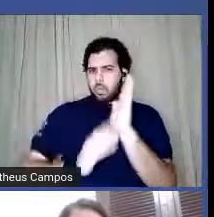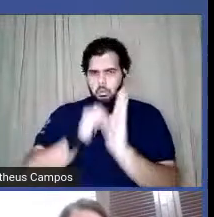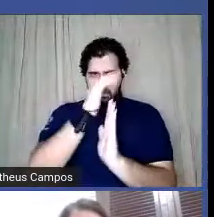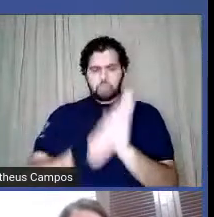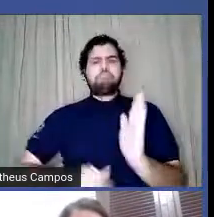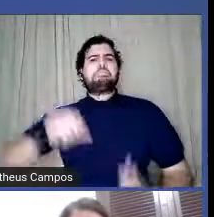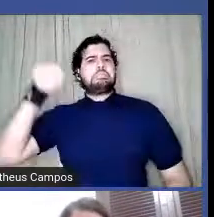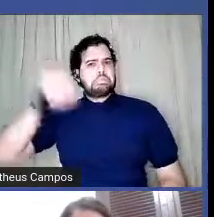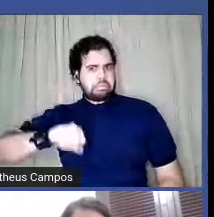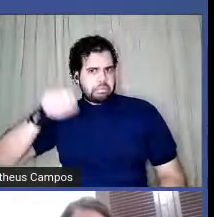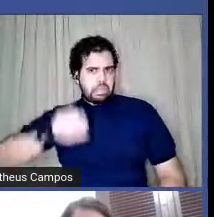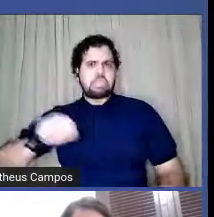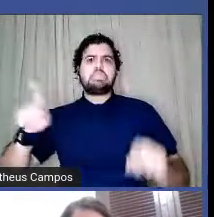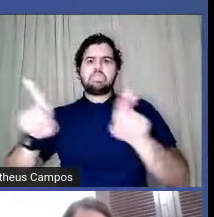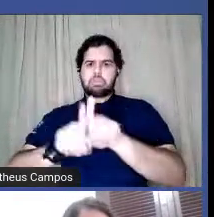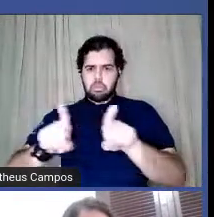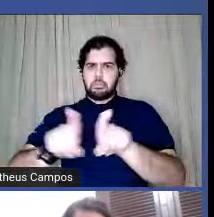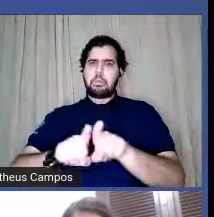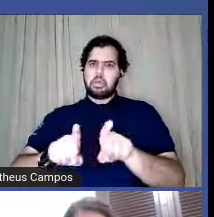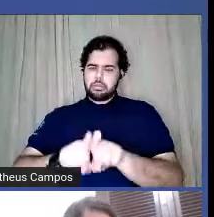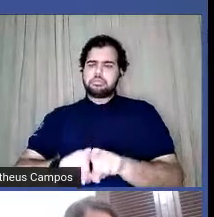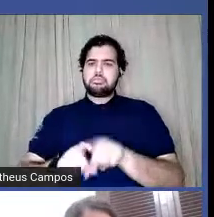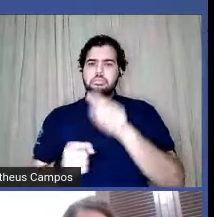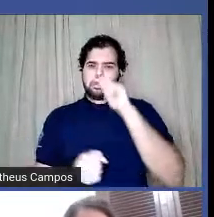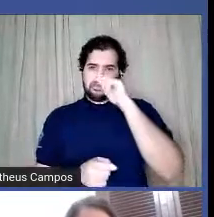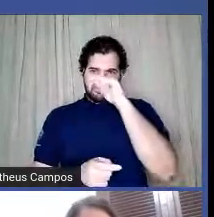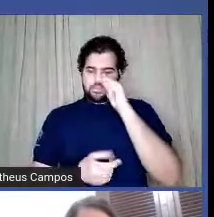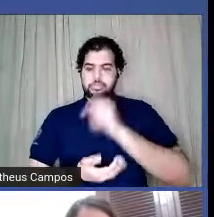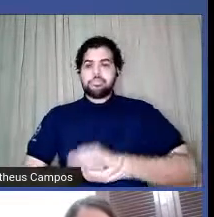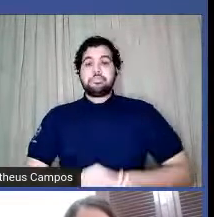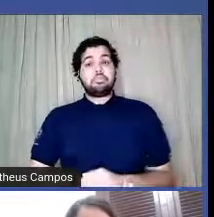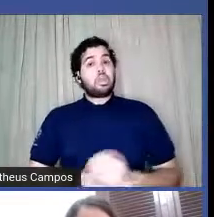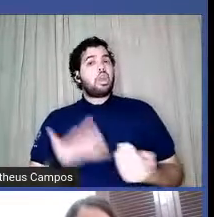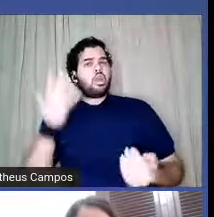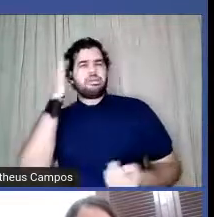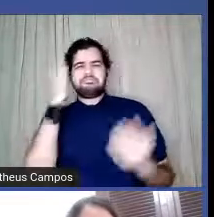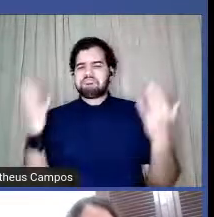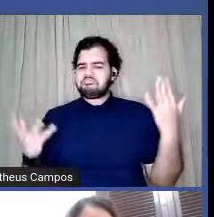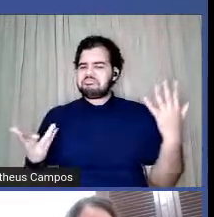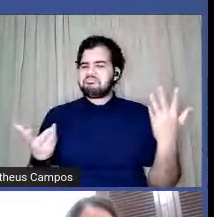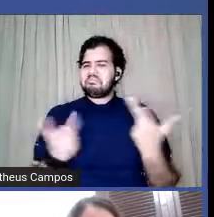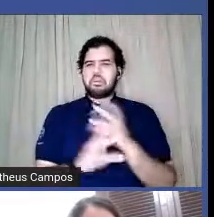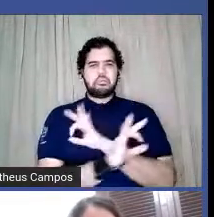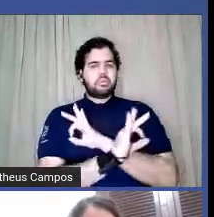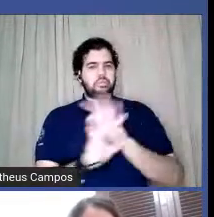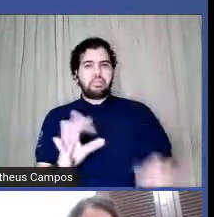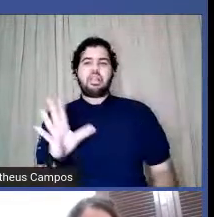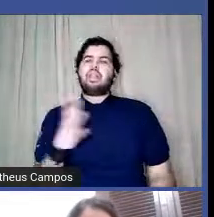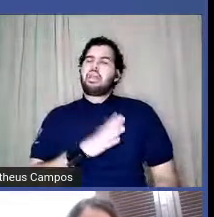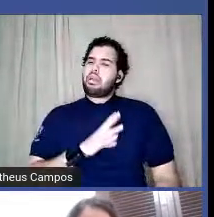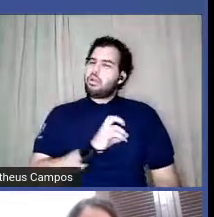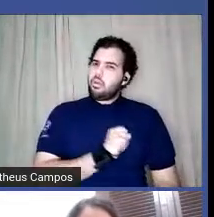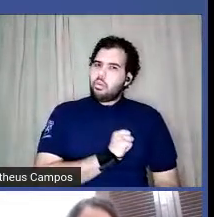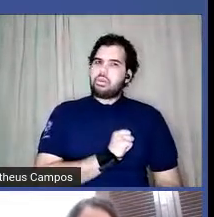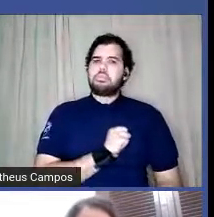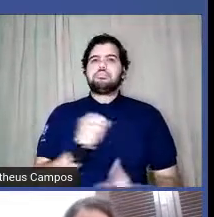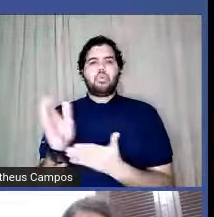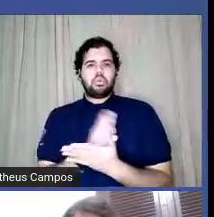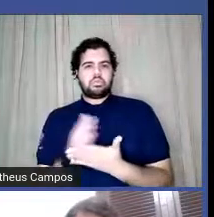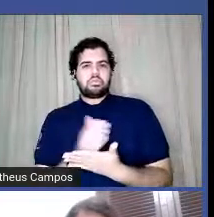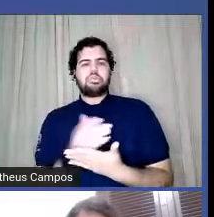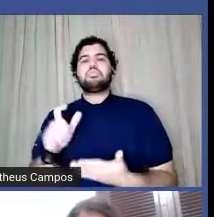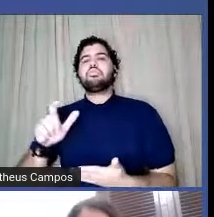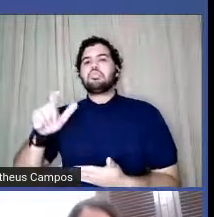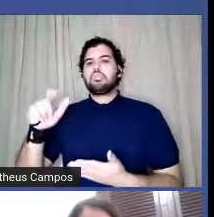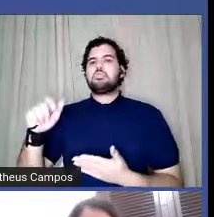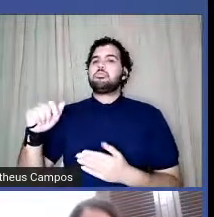também, né? E eu acho maravilhoso. eu amo muito os desenhos da Sablina. E